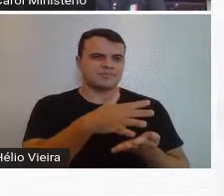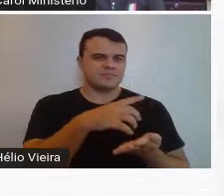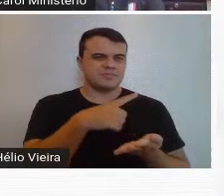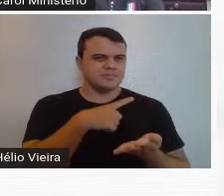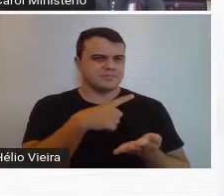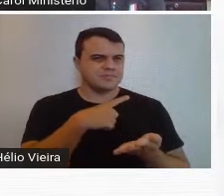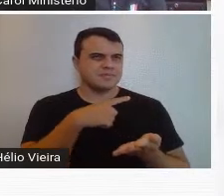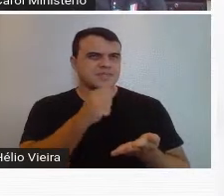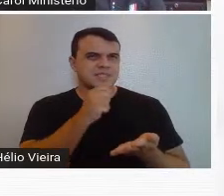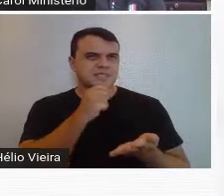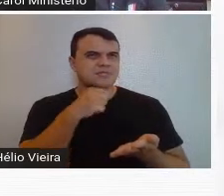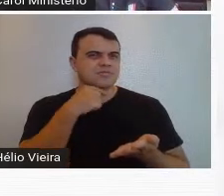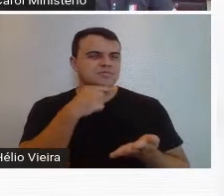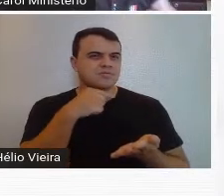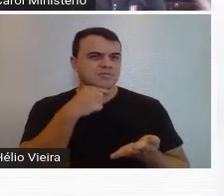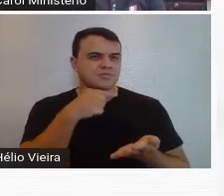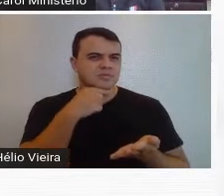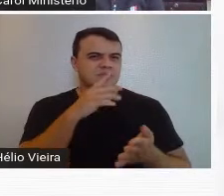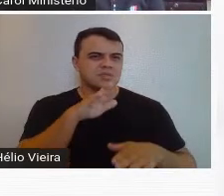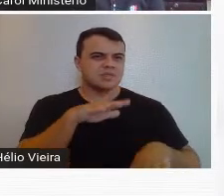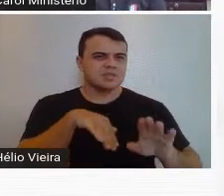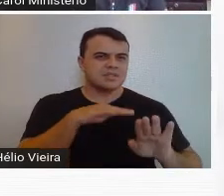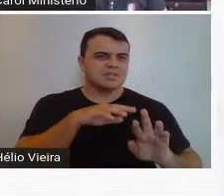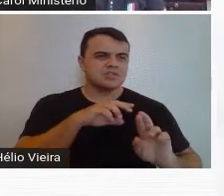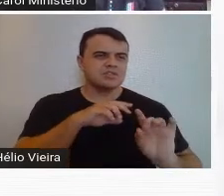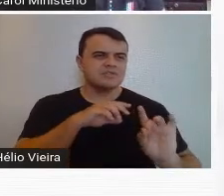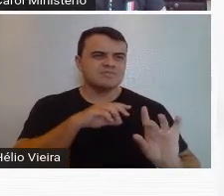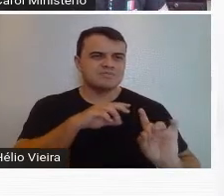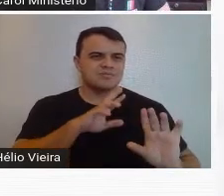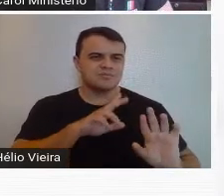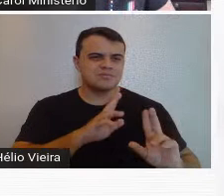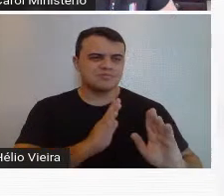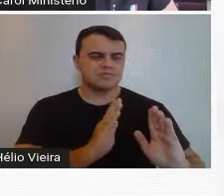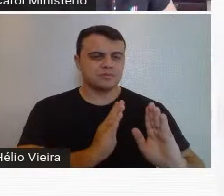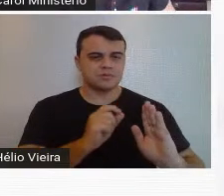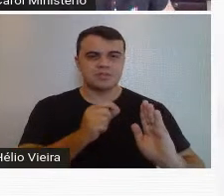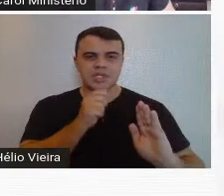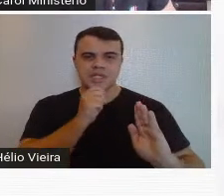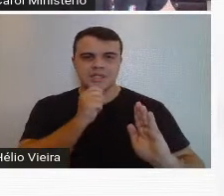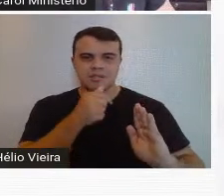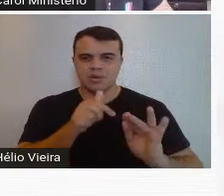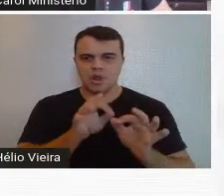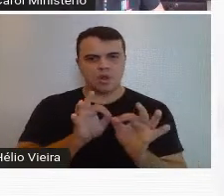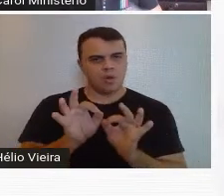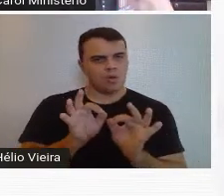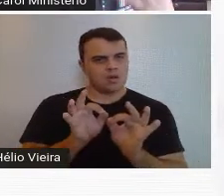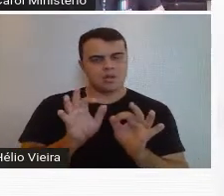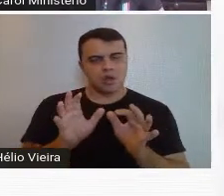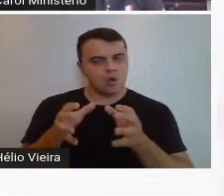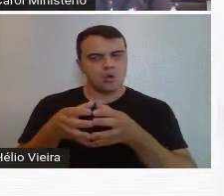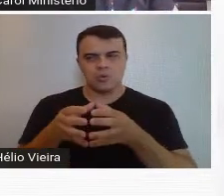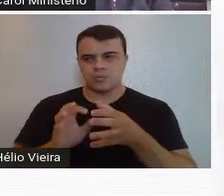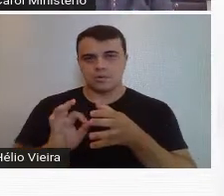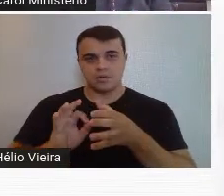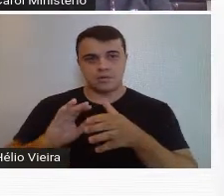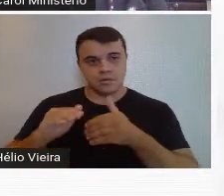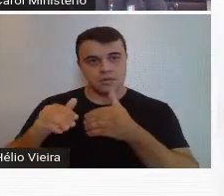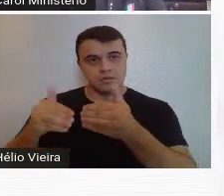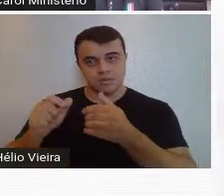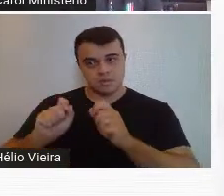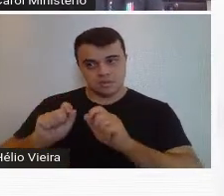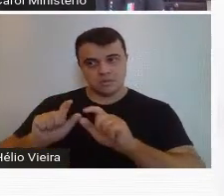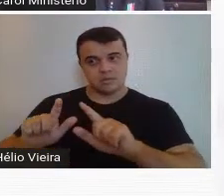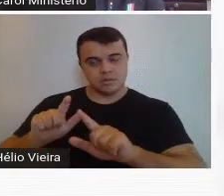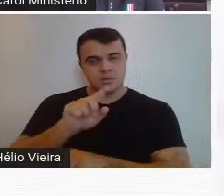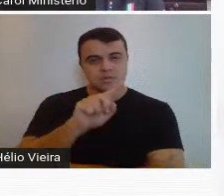muito incipiente, de uma forma às vezes muito isolada ainda, não organizada e não coletiva, a partir dessa exposição